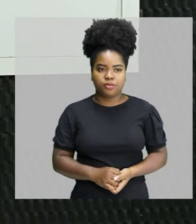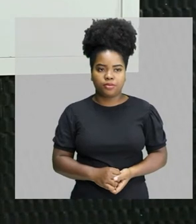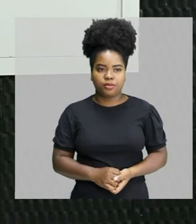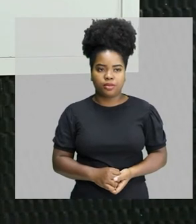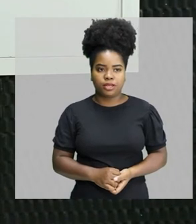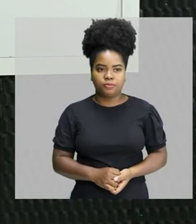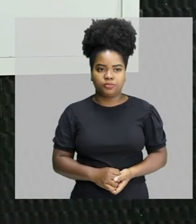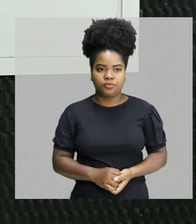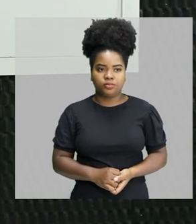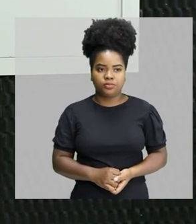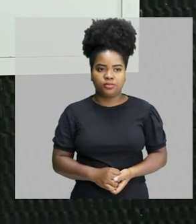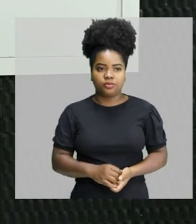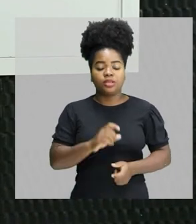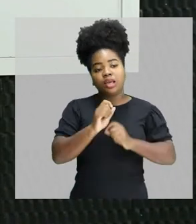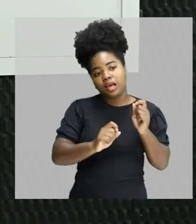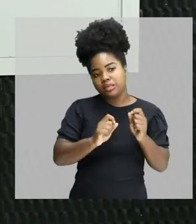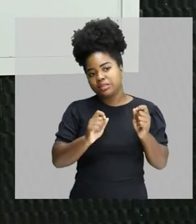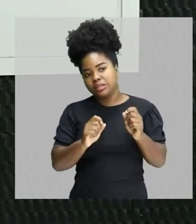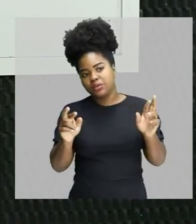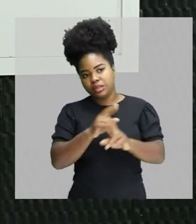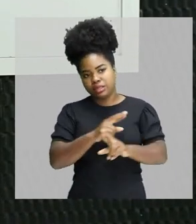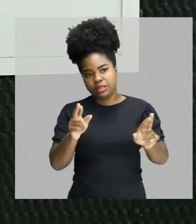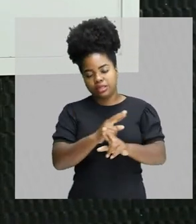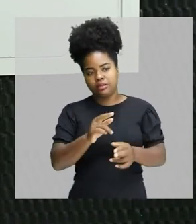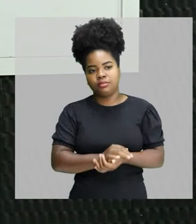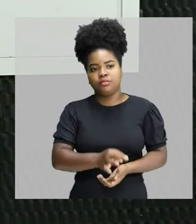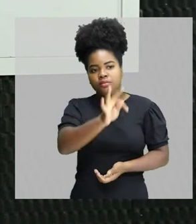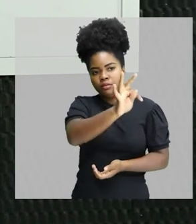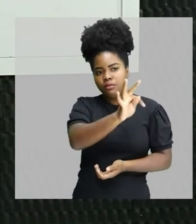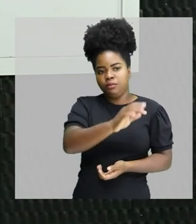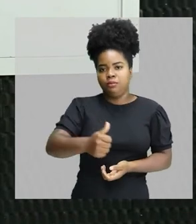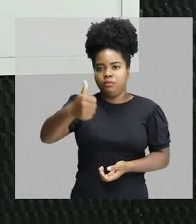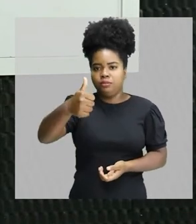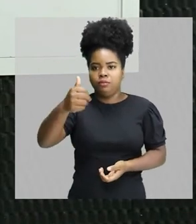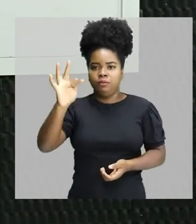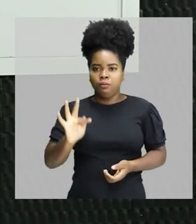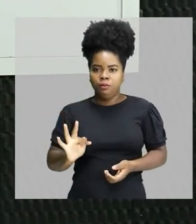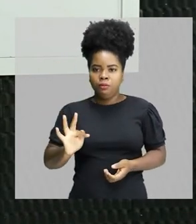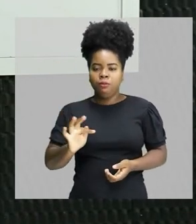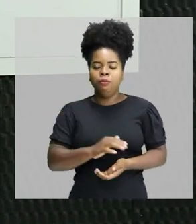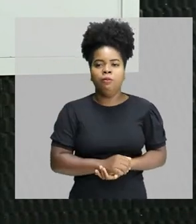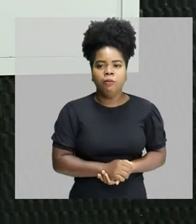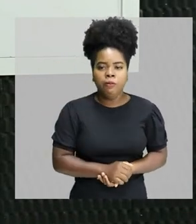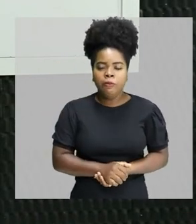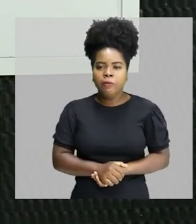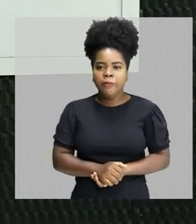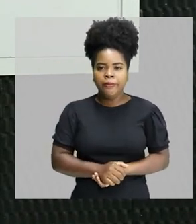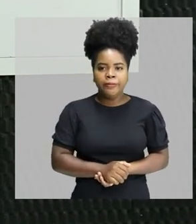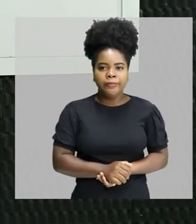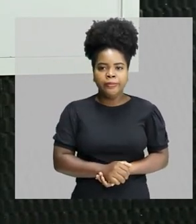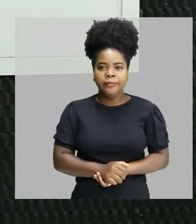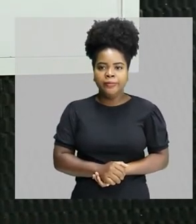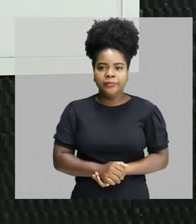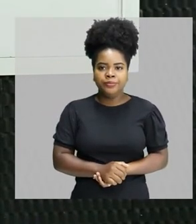eu posso fazer a relação com a frequência, período é 1 sobre a frequência, ao invés da frequência,